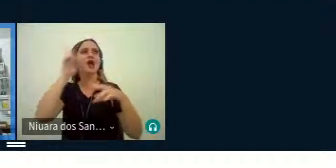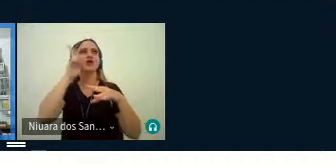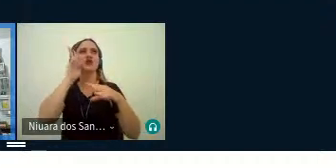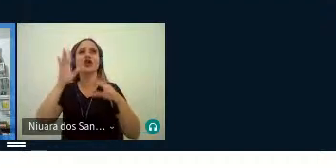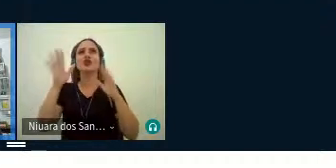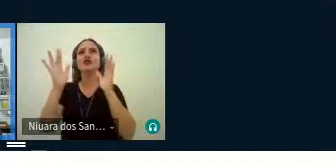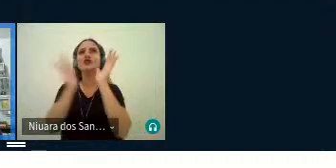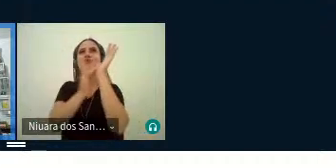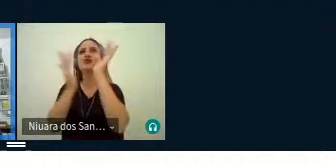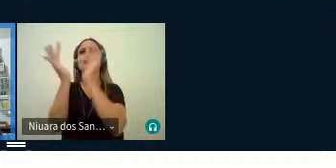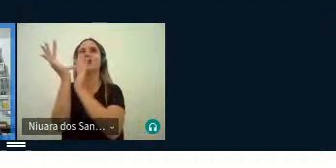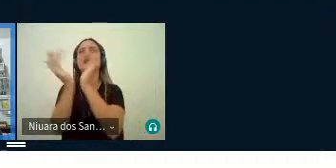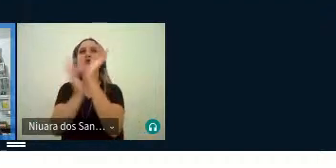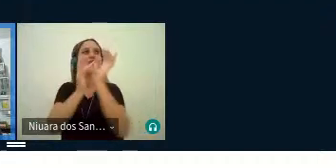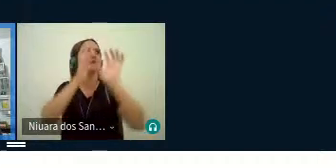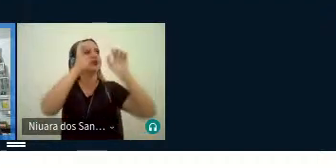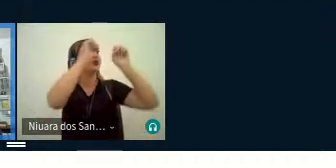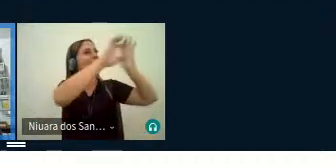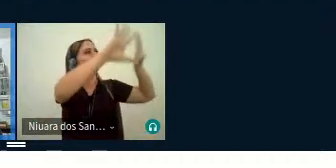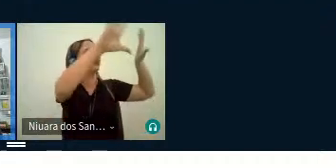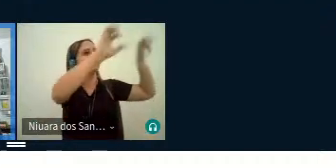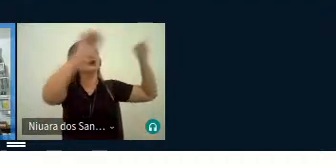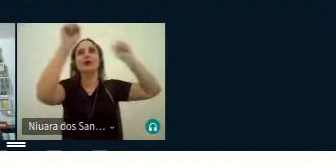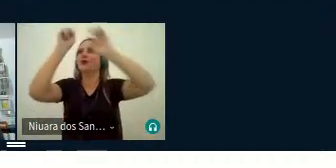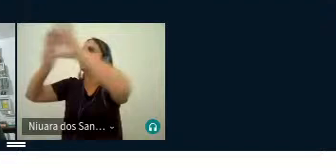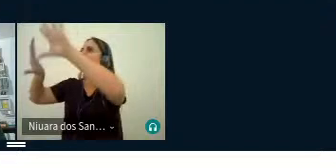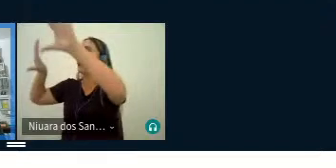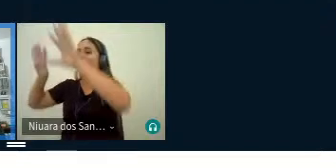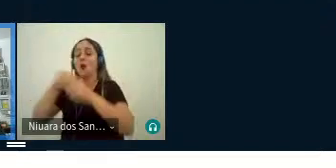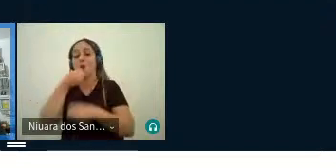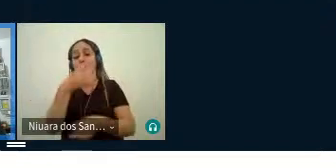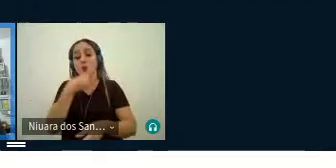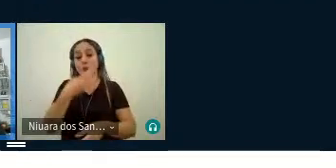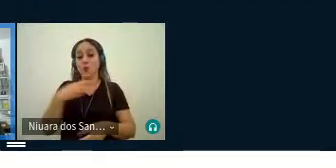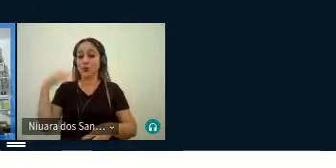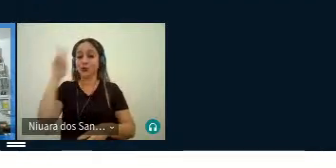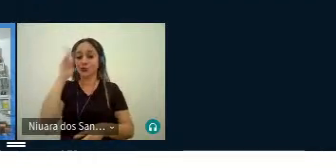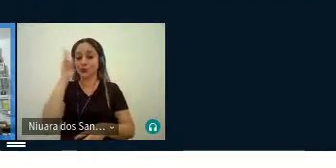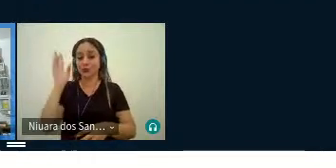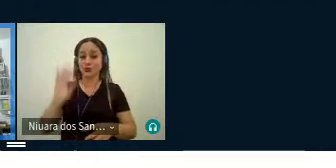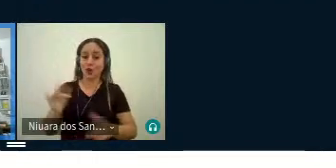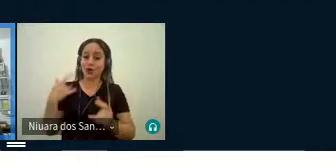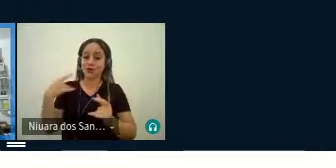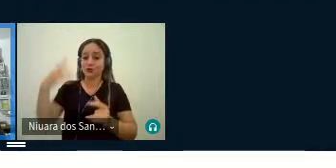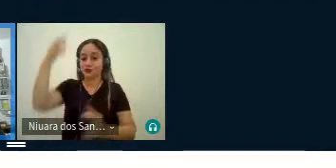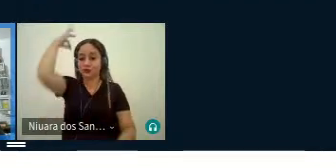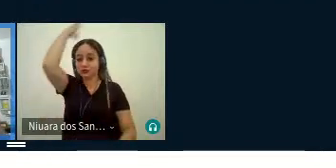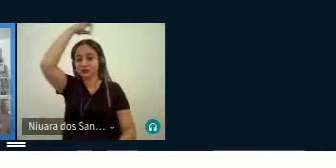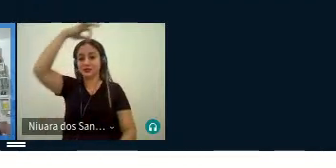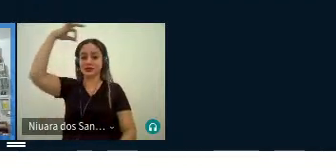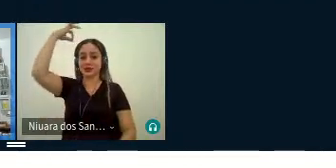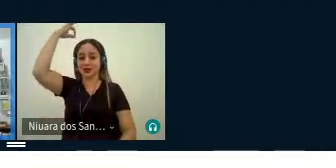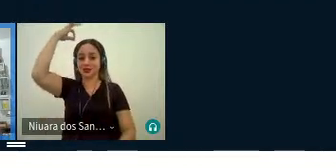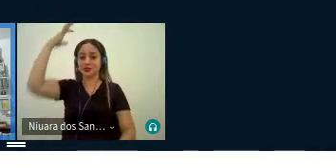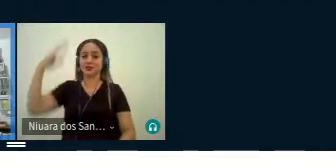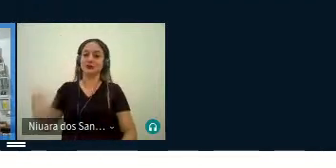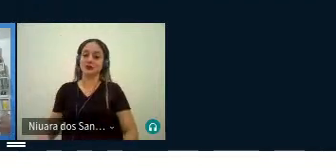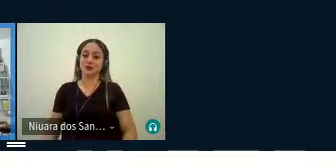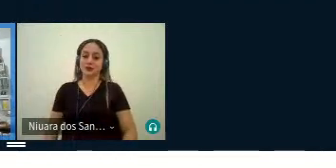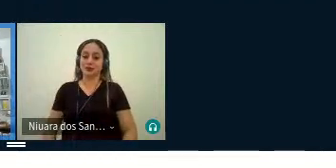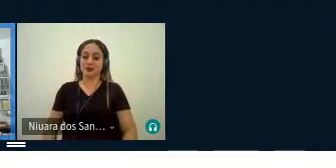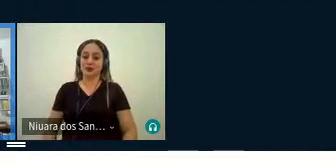né? Aquilo é um retábulo que conta a história de um santo. Só que, se eu pego esse conto, só para a gente ter